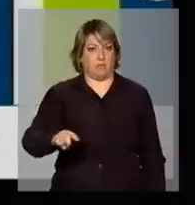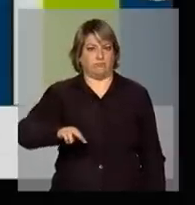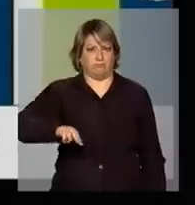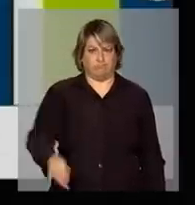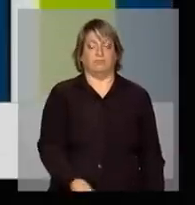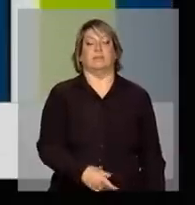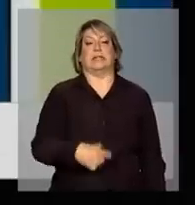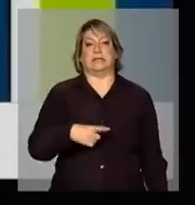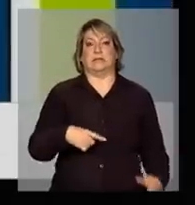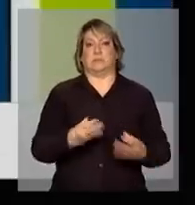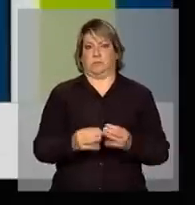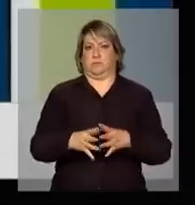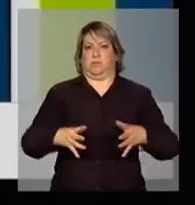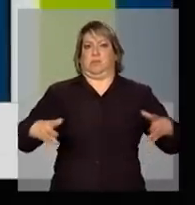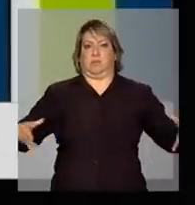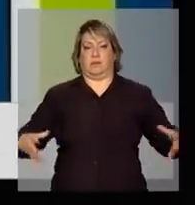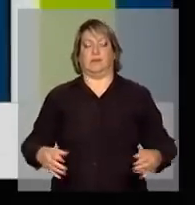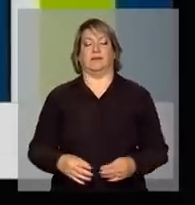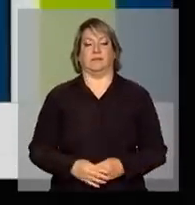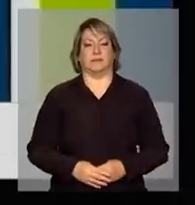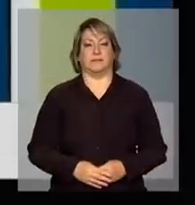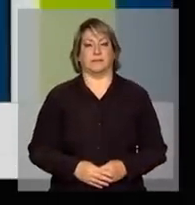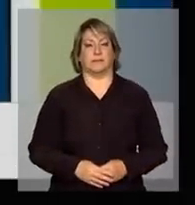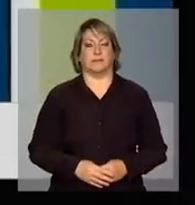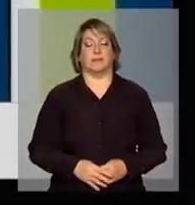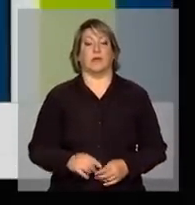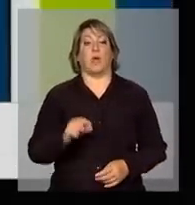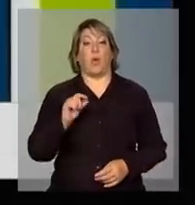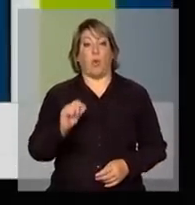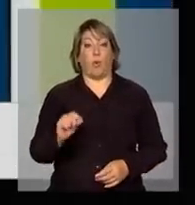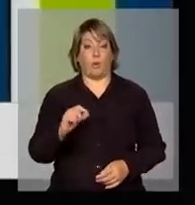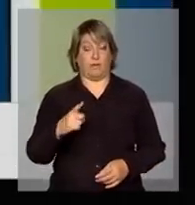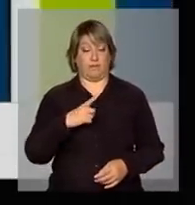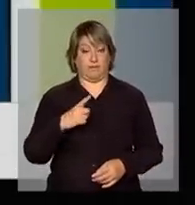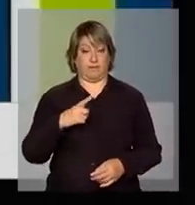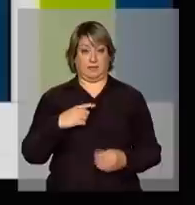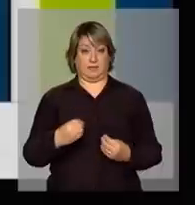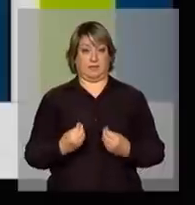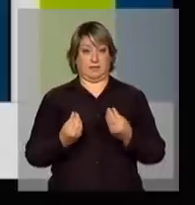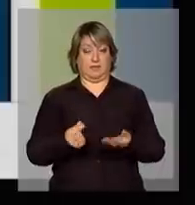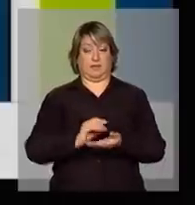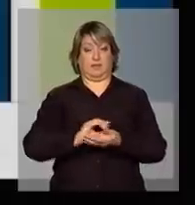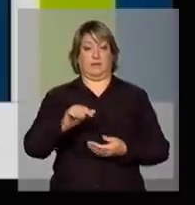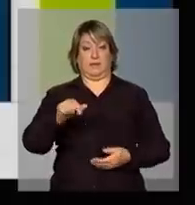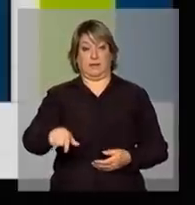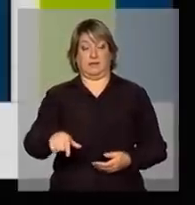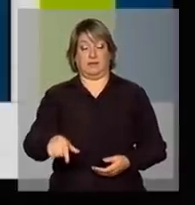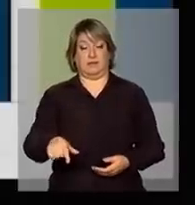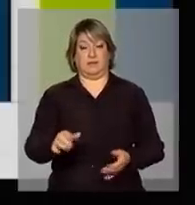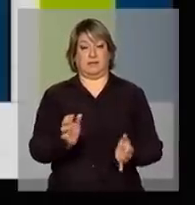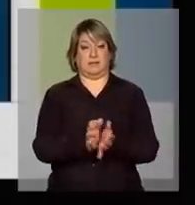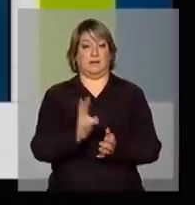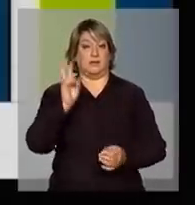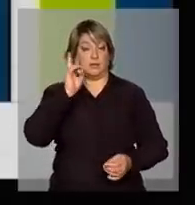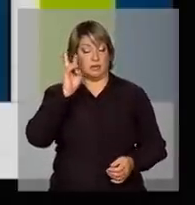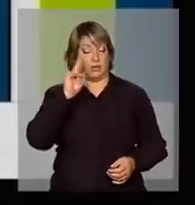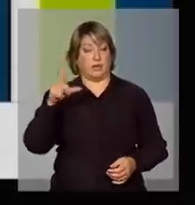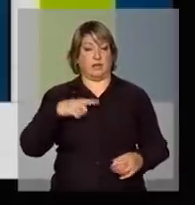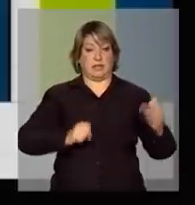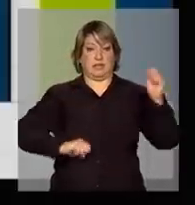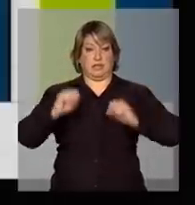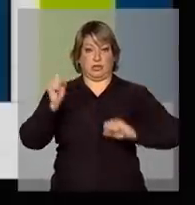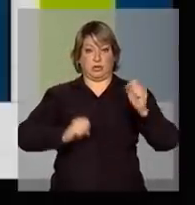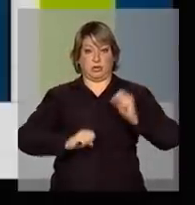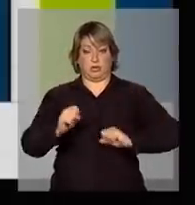crescimento bastante expressivo. O que será destinado para a produção de açúcar, segundo a informação da indústria açúcar alcooleira,